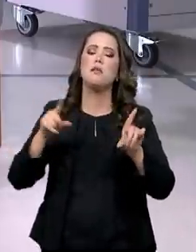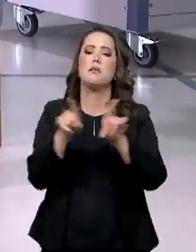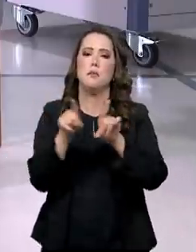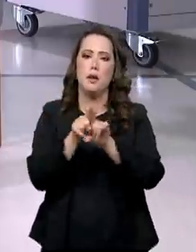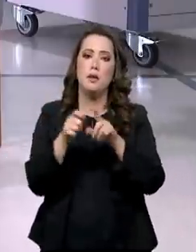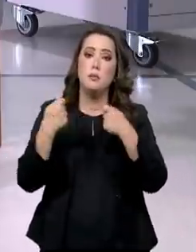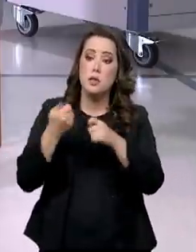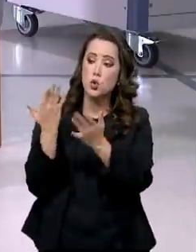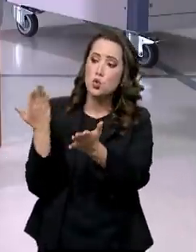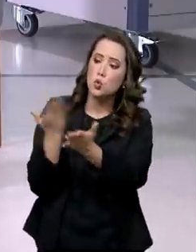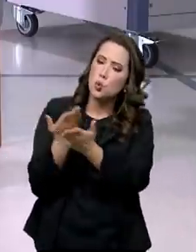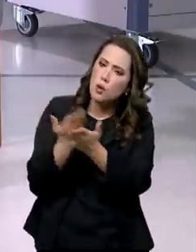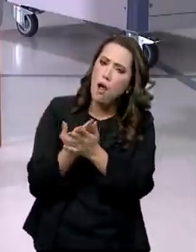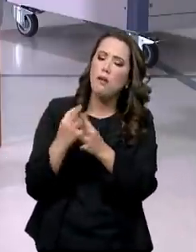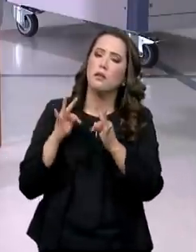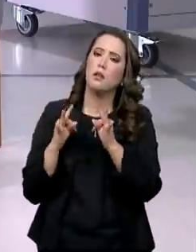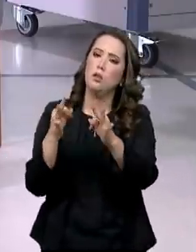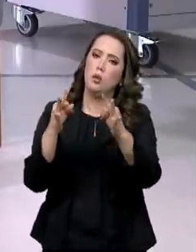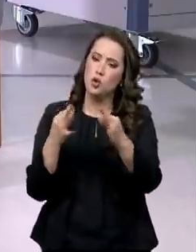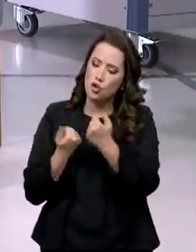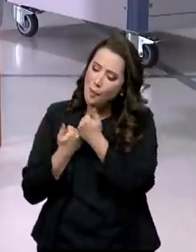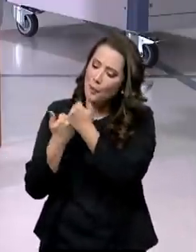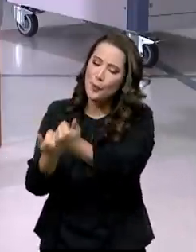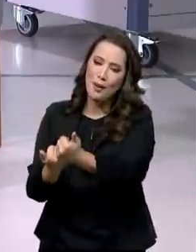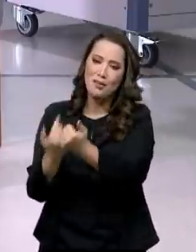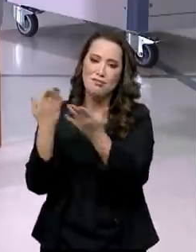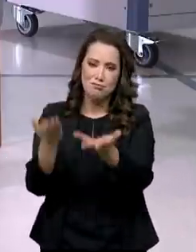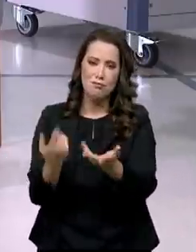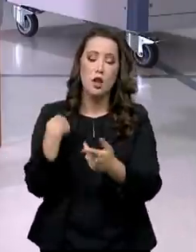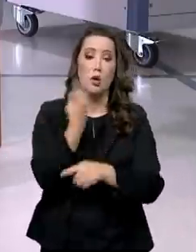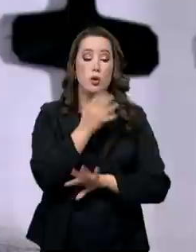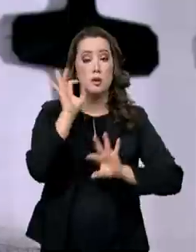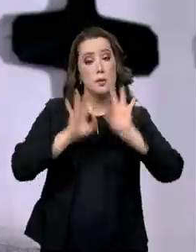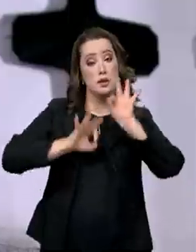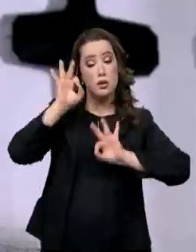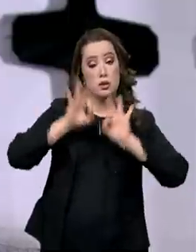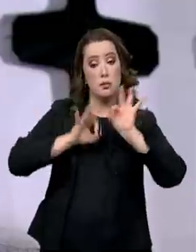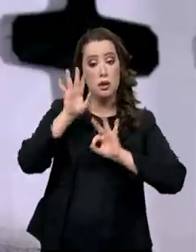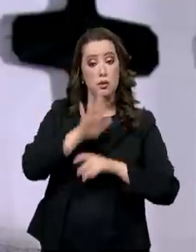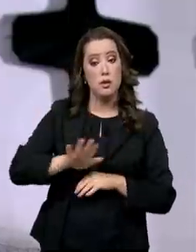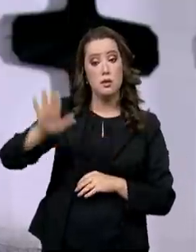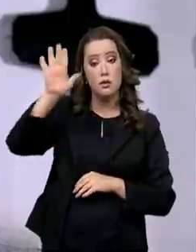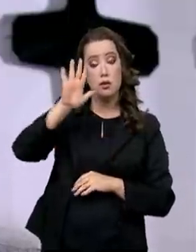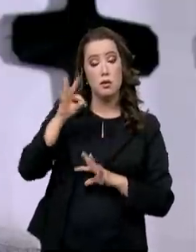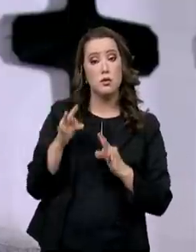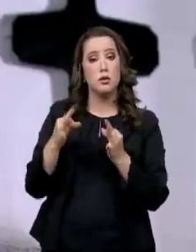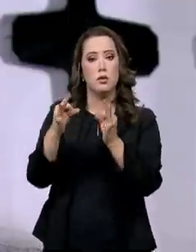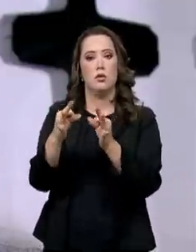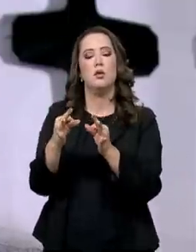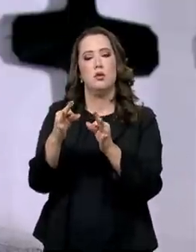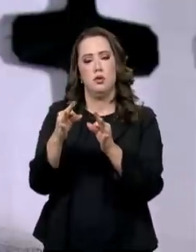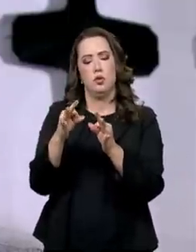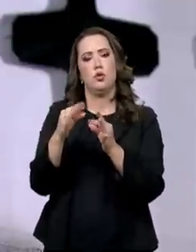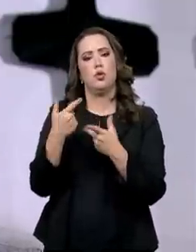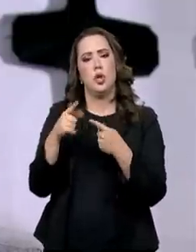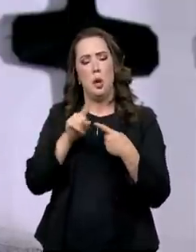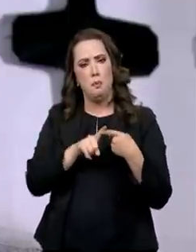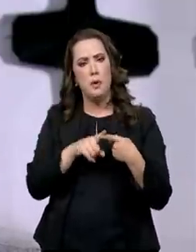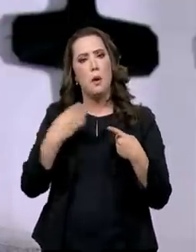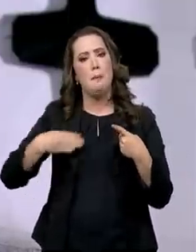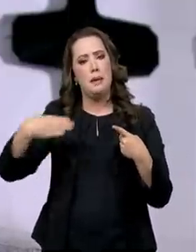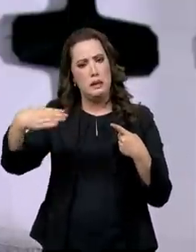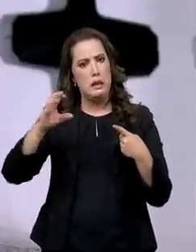isso, nós criamos esse Plano Nacional de Tecnologias Assistivas, inclui o Ministério de Ciência, Tecnologia e Inovações,